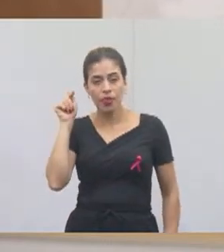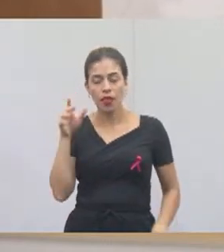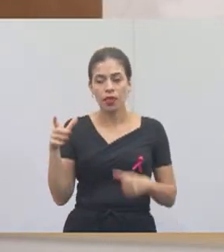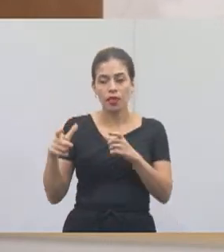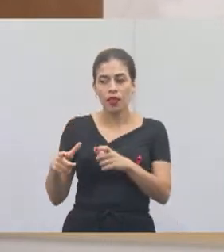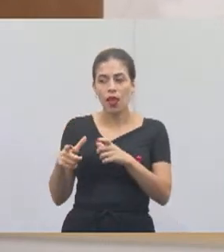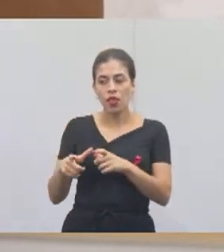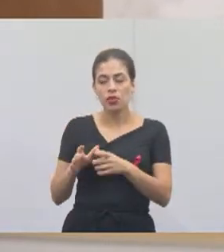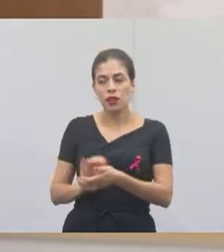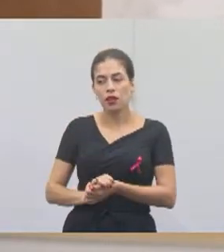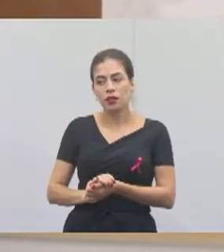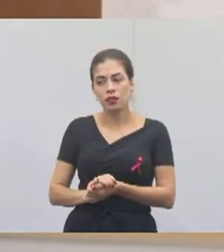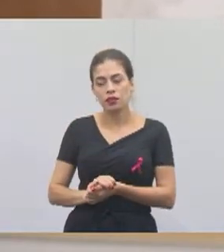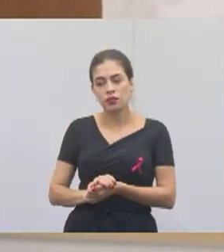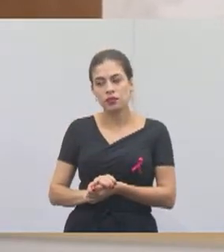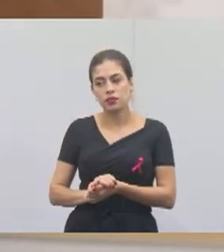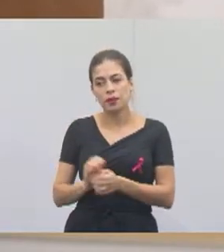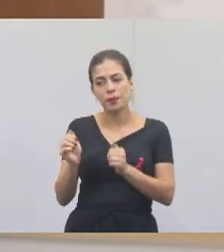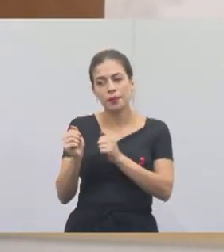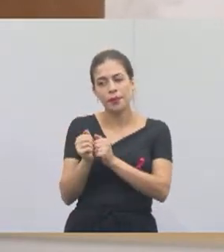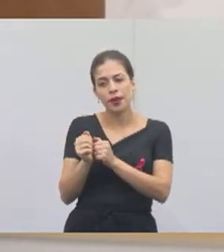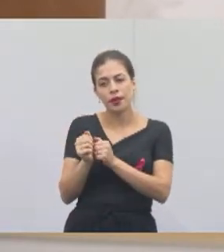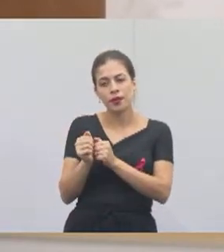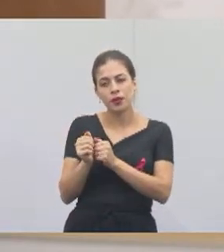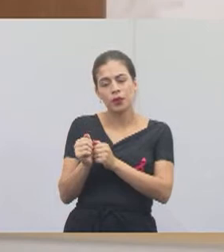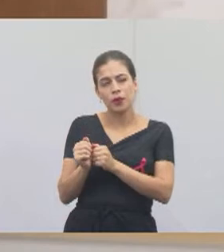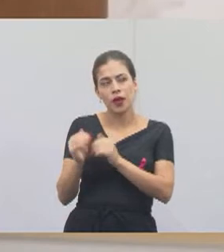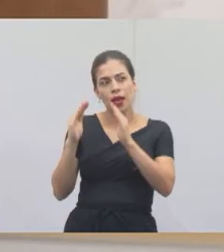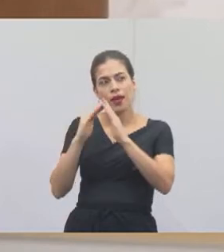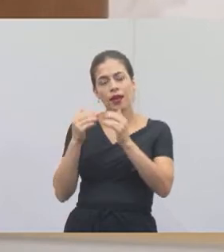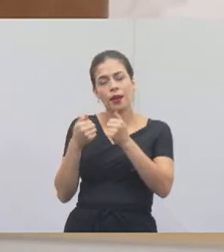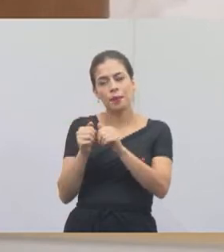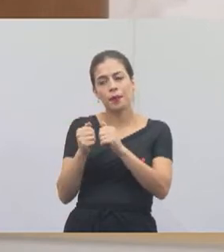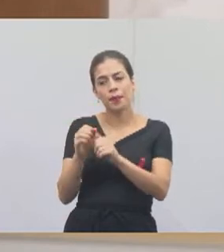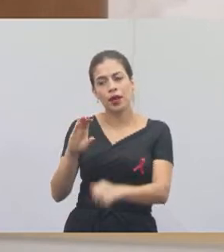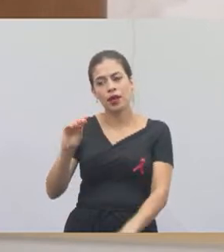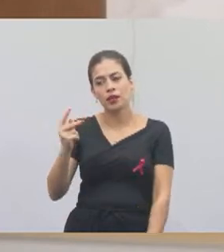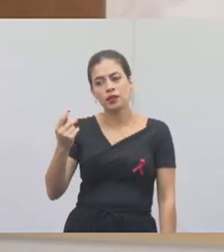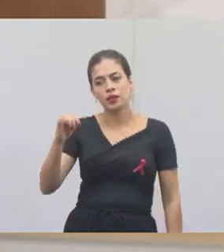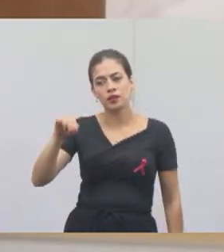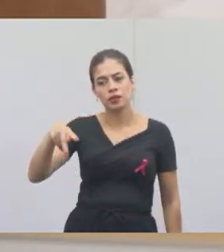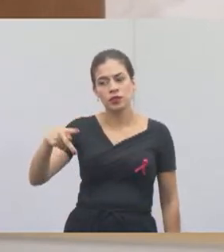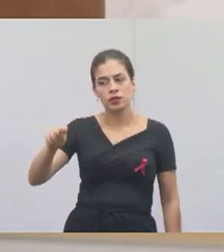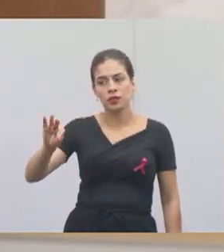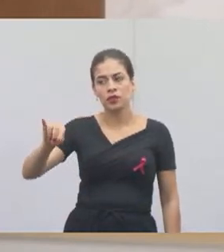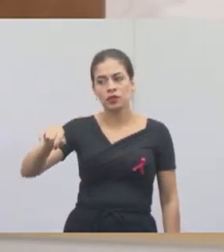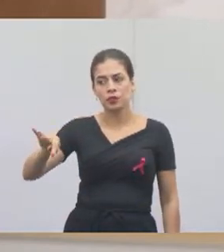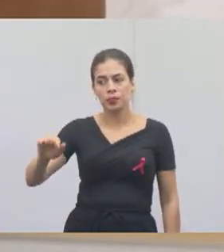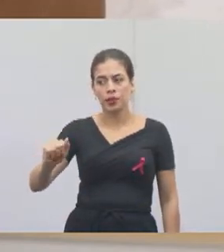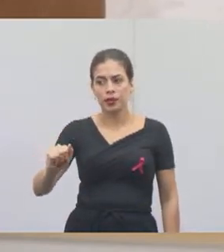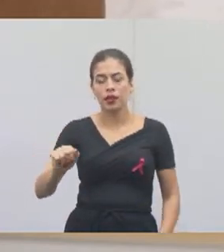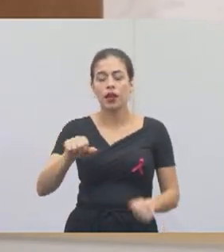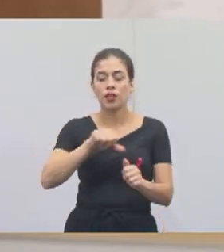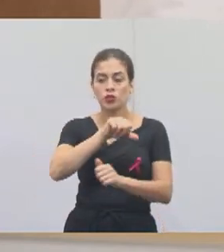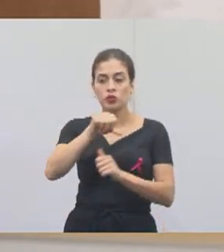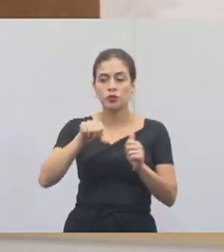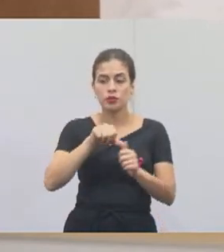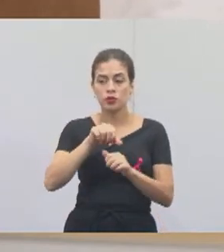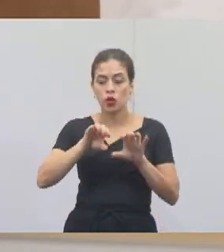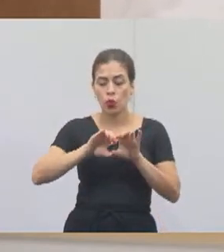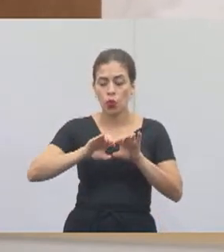na próxima Lepadareia Chispita, em que será substituído